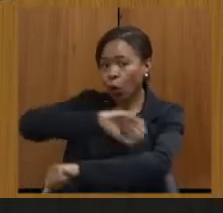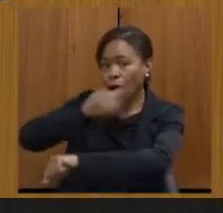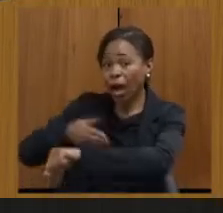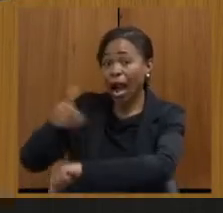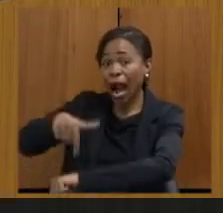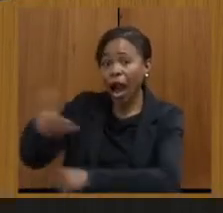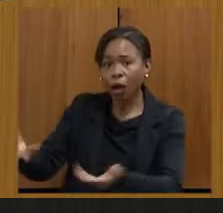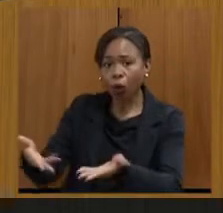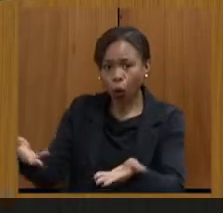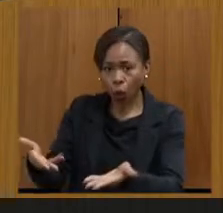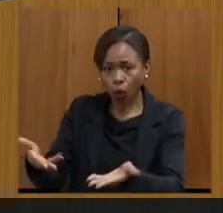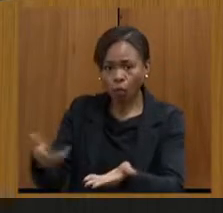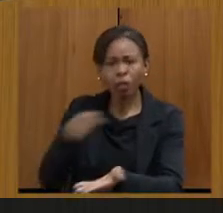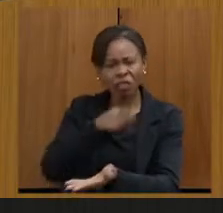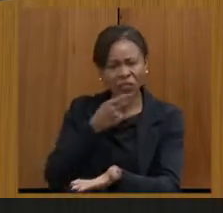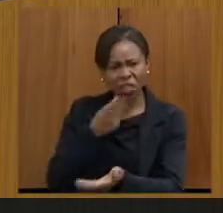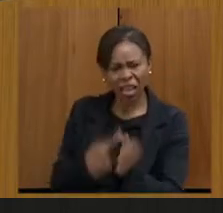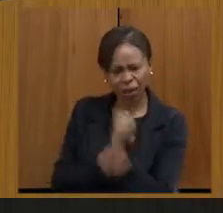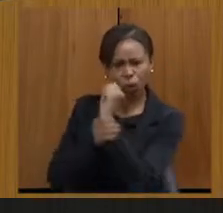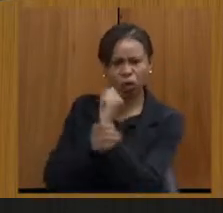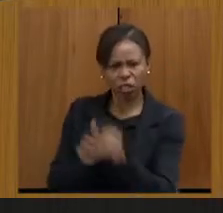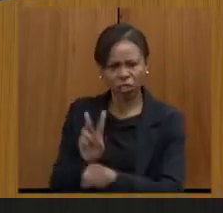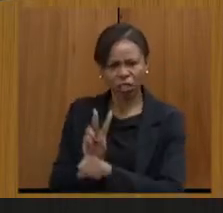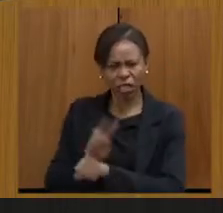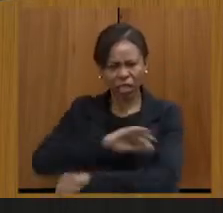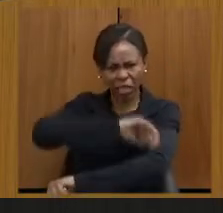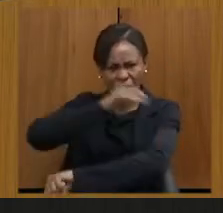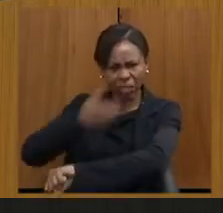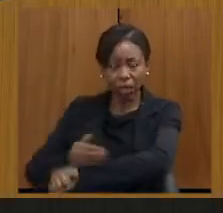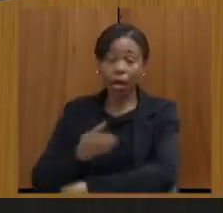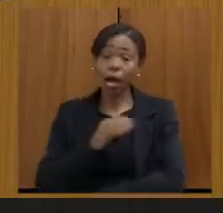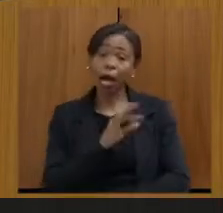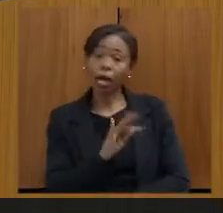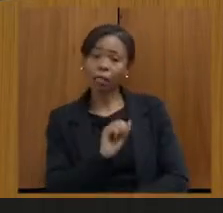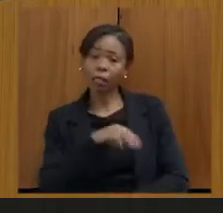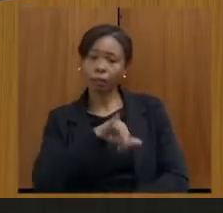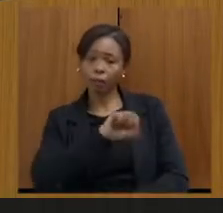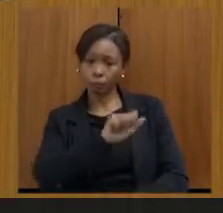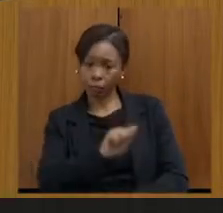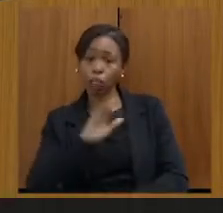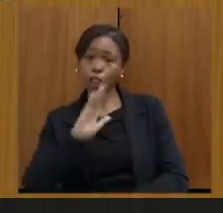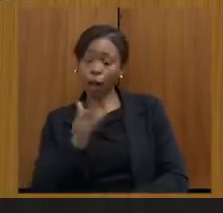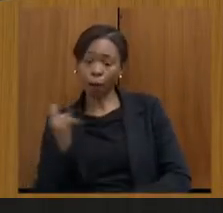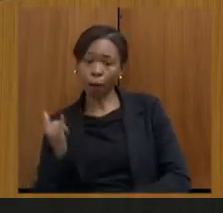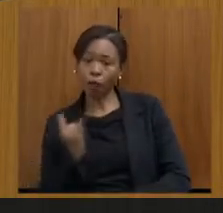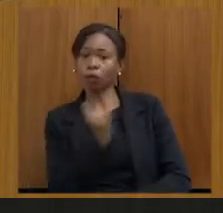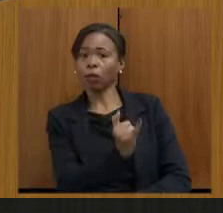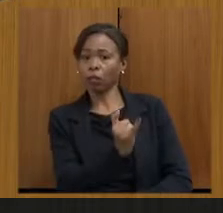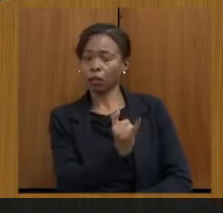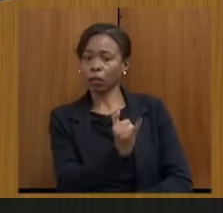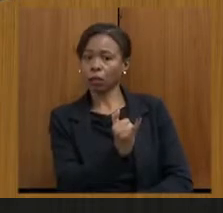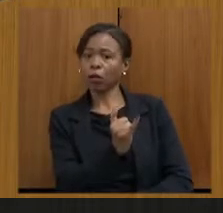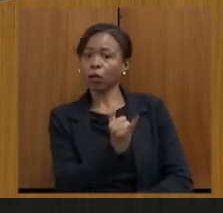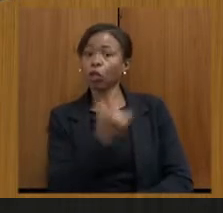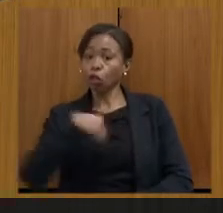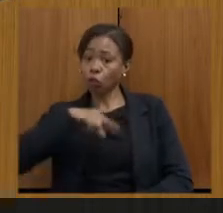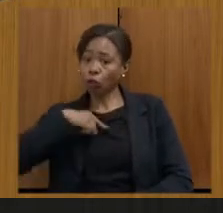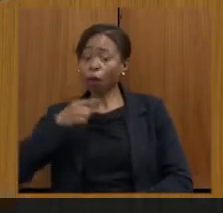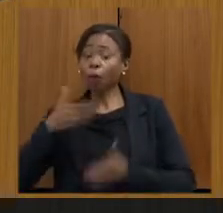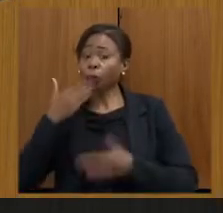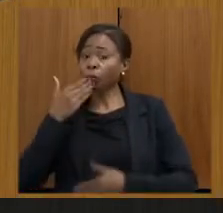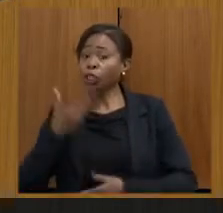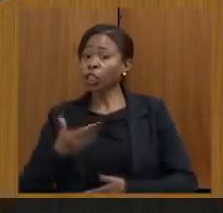Vocês estão dizendo que a Serra está protegida. A Tamisa foi notificada. Nós vamos pedir cópia dessa notificação, porque a